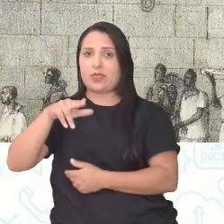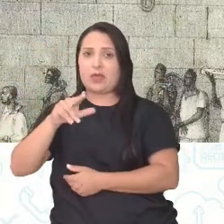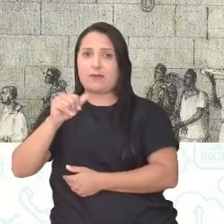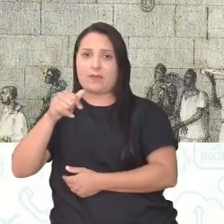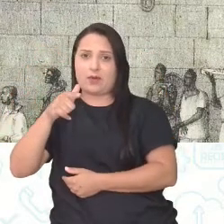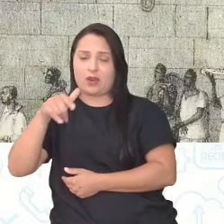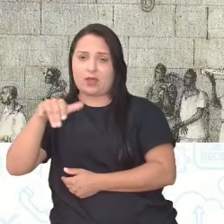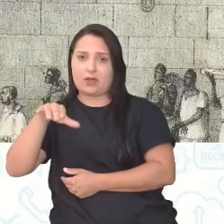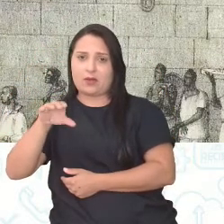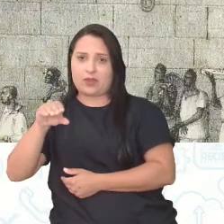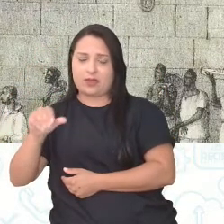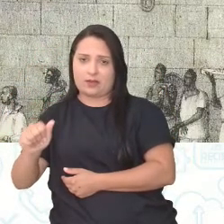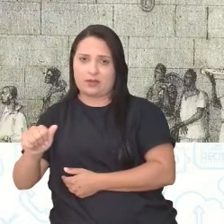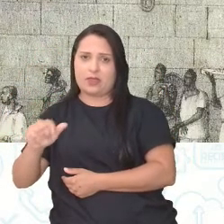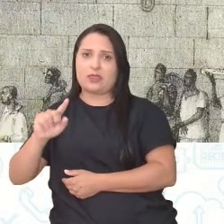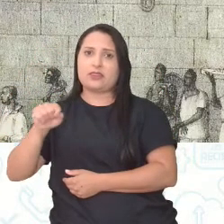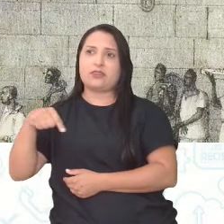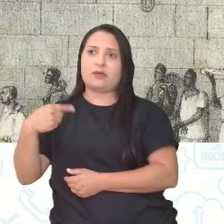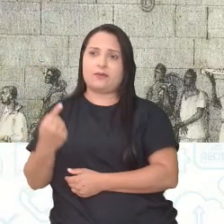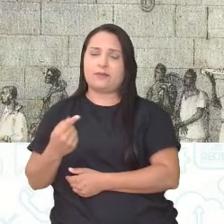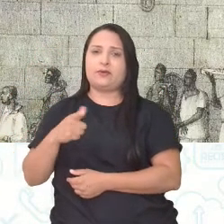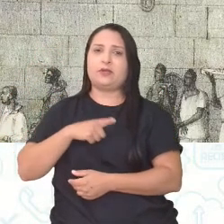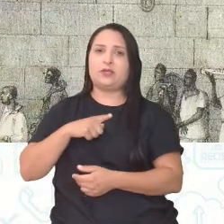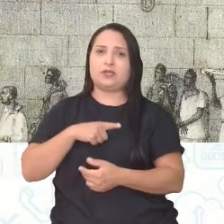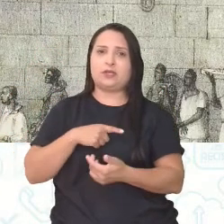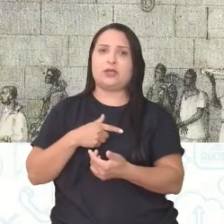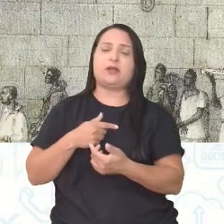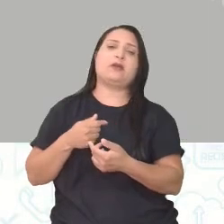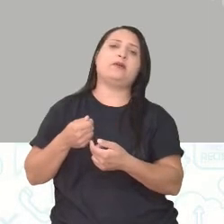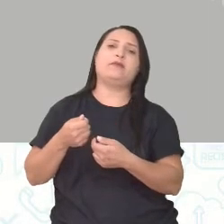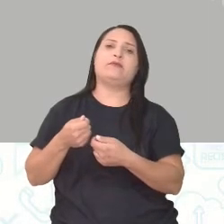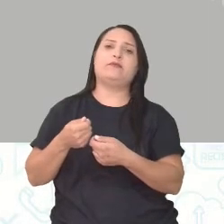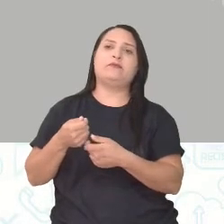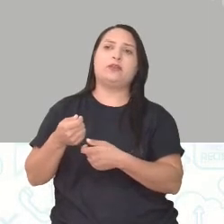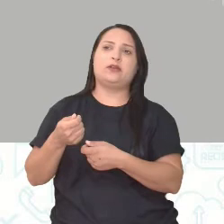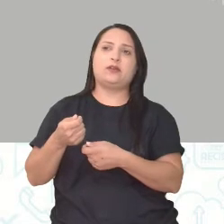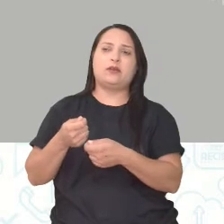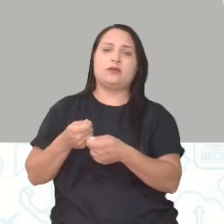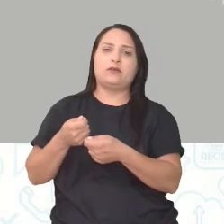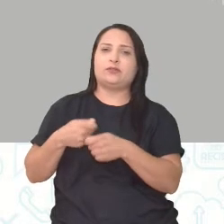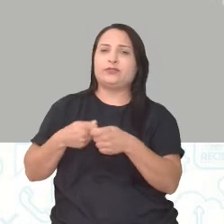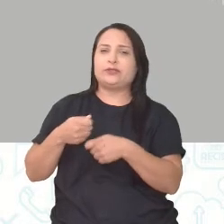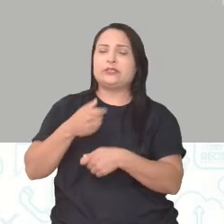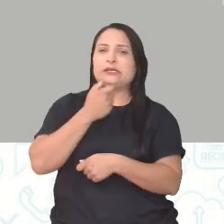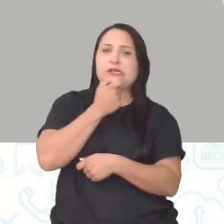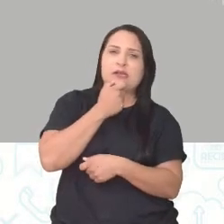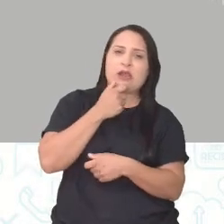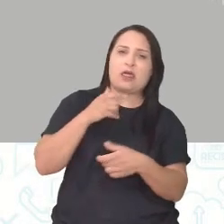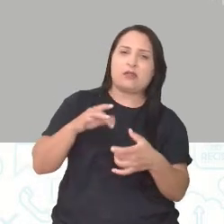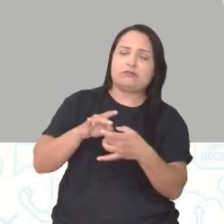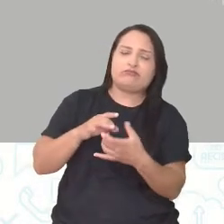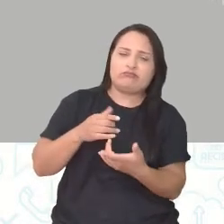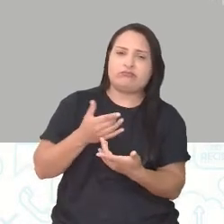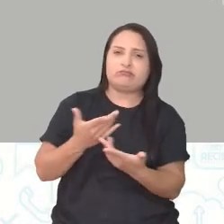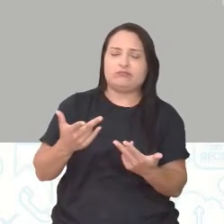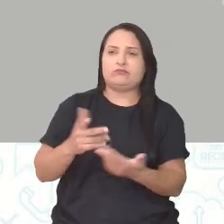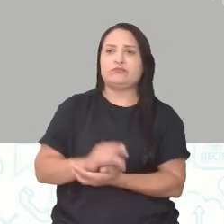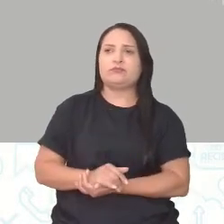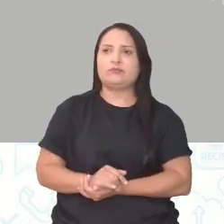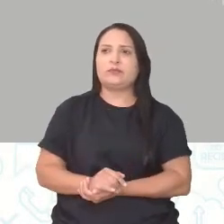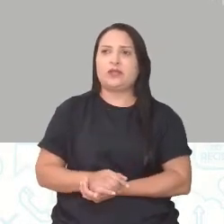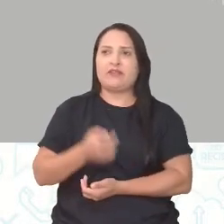junta governativa inglesa. Bom, e olha aí as exigências